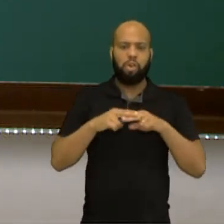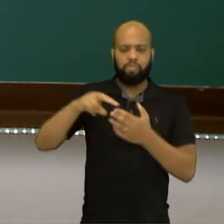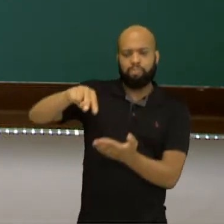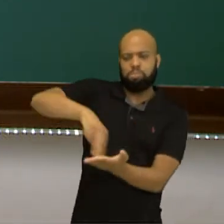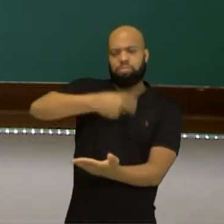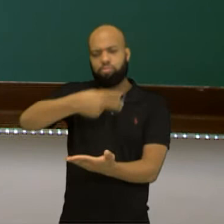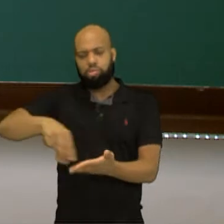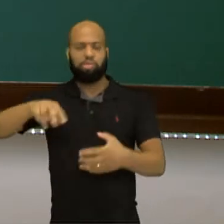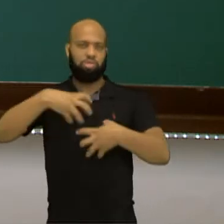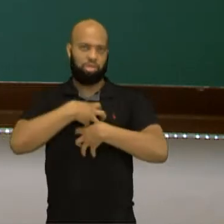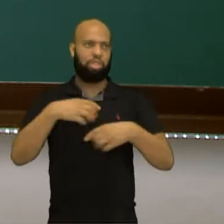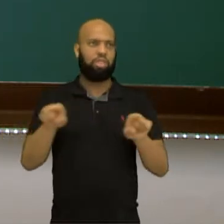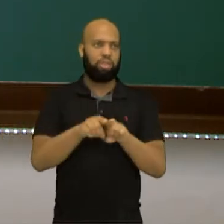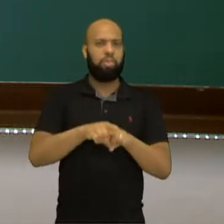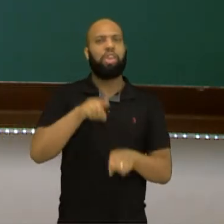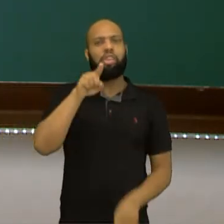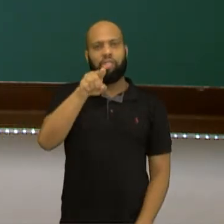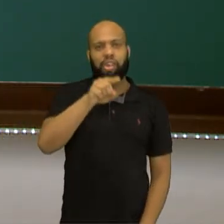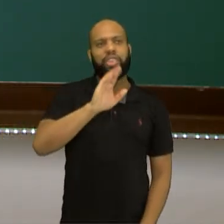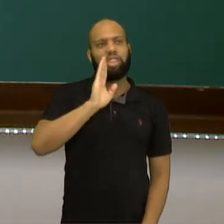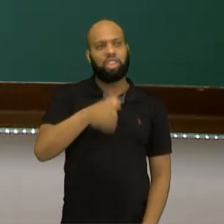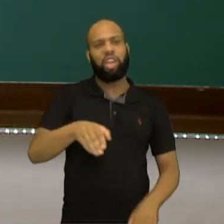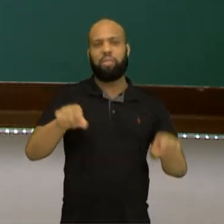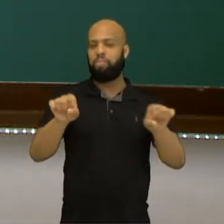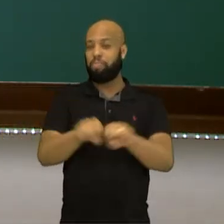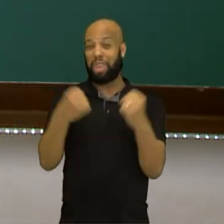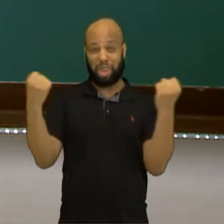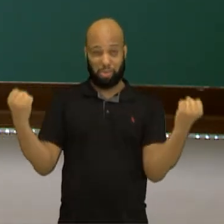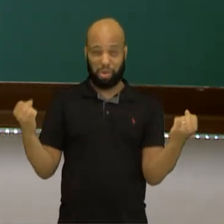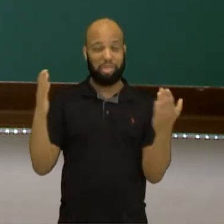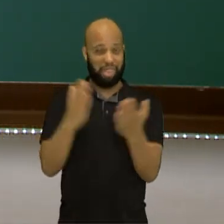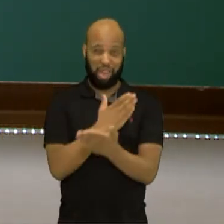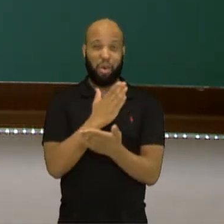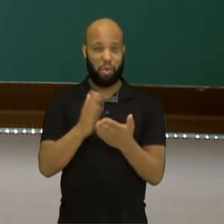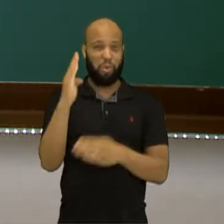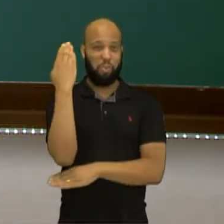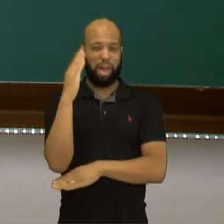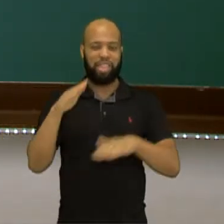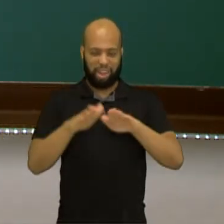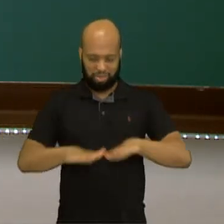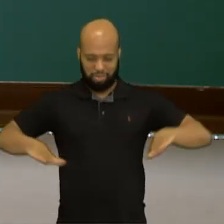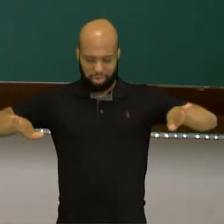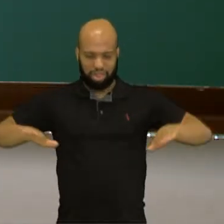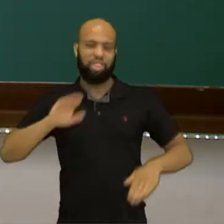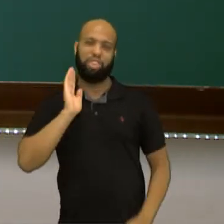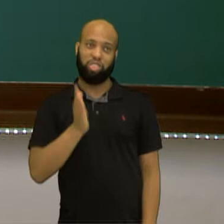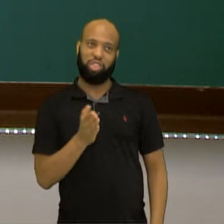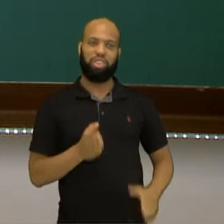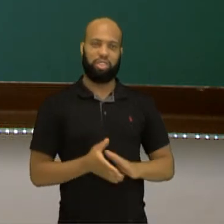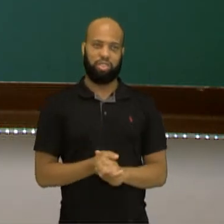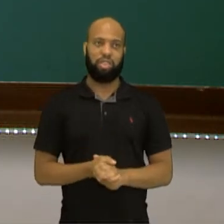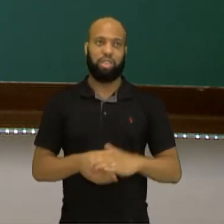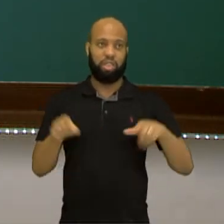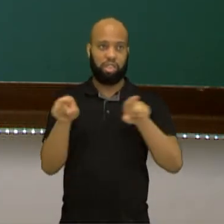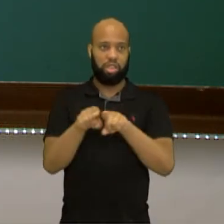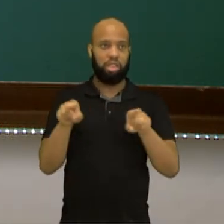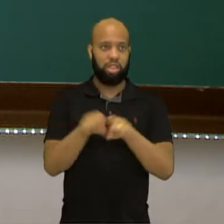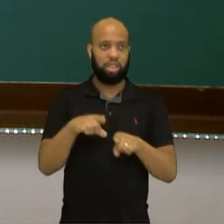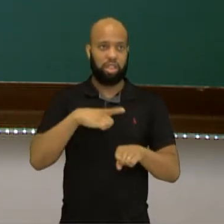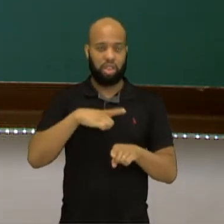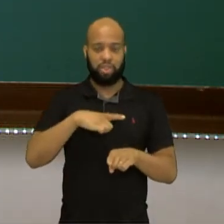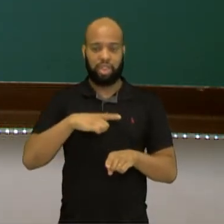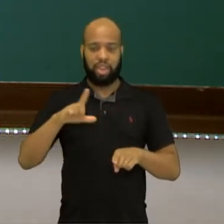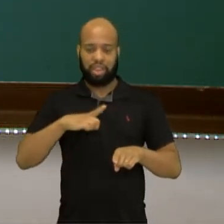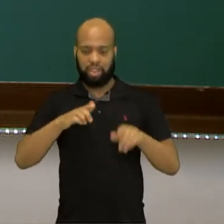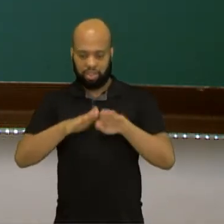manobras. Tenho certeza que muitos de vocês já devem ter quebrado alguns shapes aí na vida. E aqui a parte de